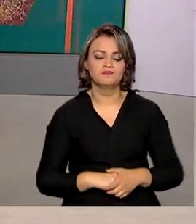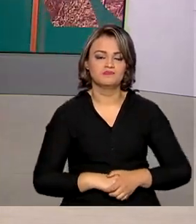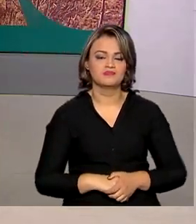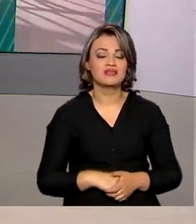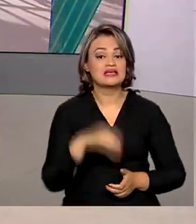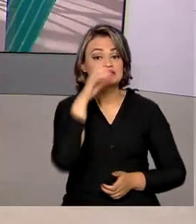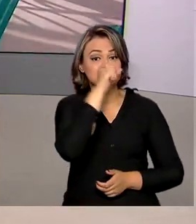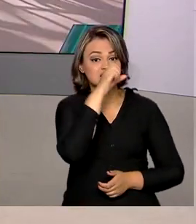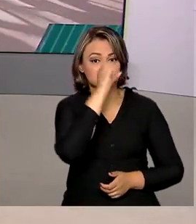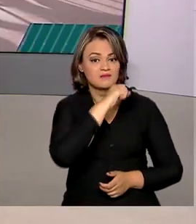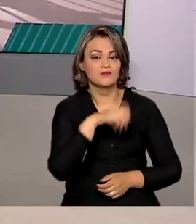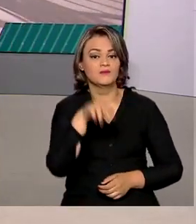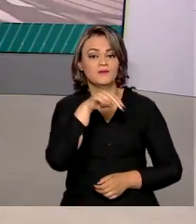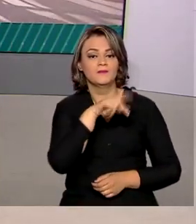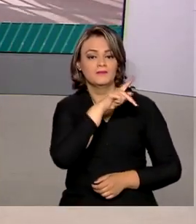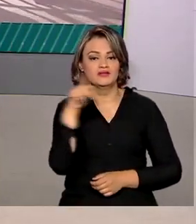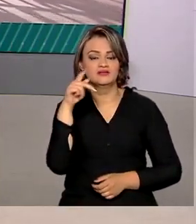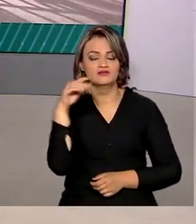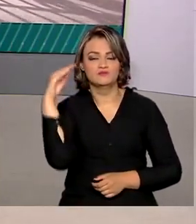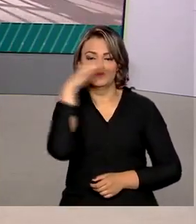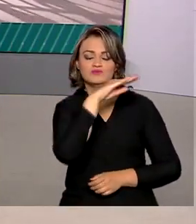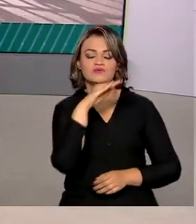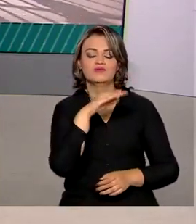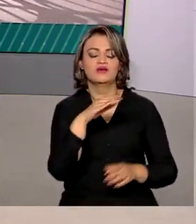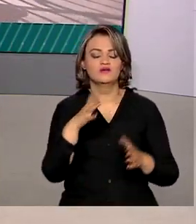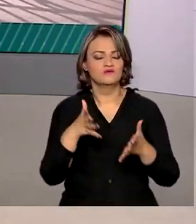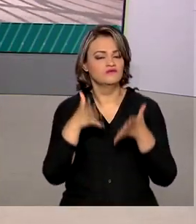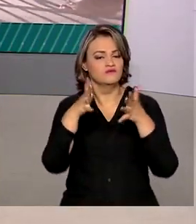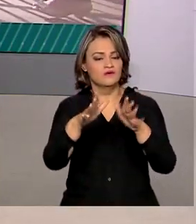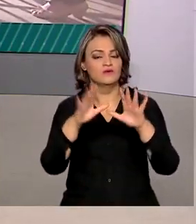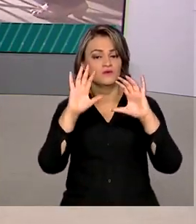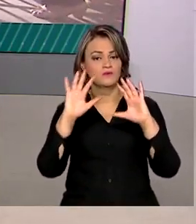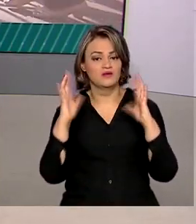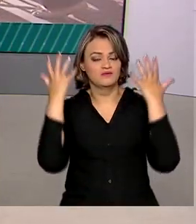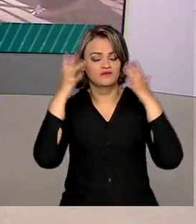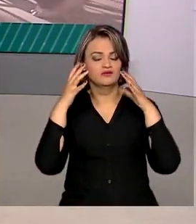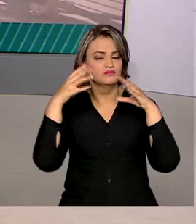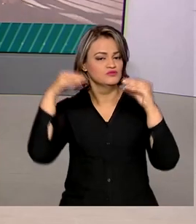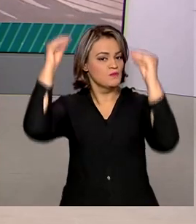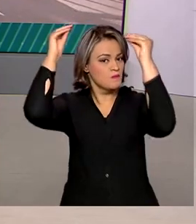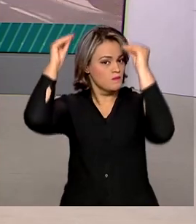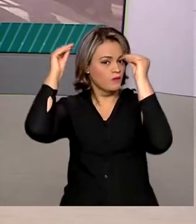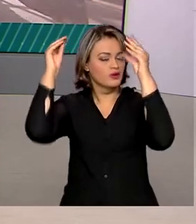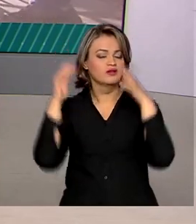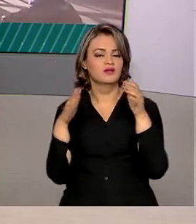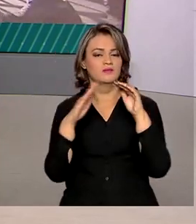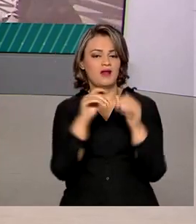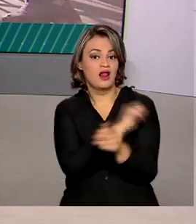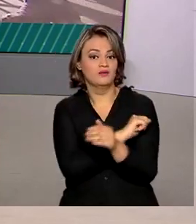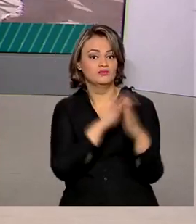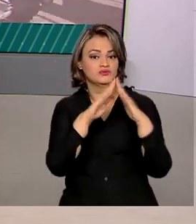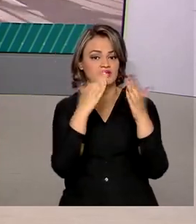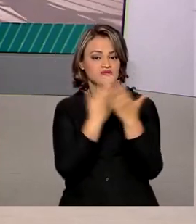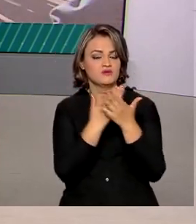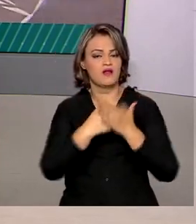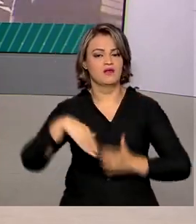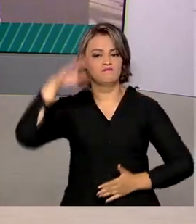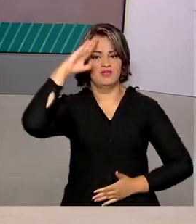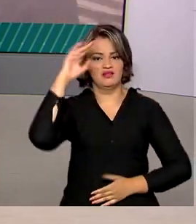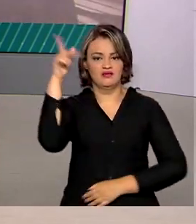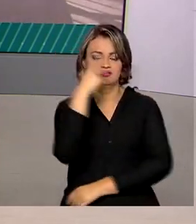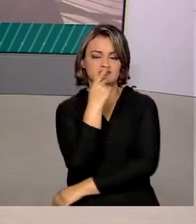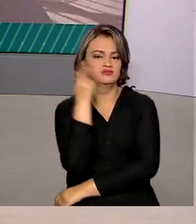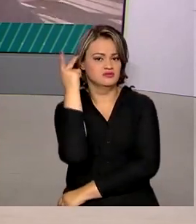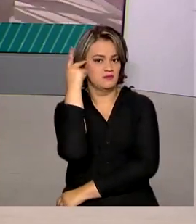No sábado, o presidente Jair Bolsonaro esteve presente na cerimônia de entrega de boinas a alunos do Colégio Militar de São Paulo. Um